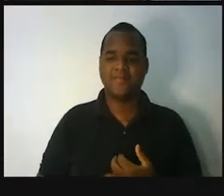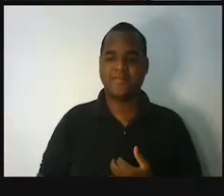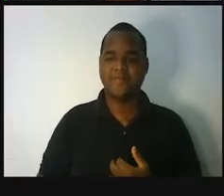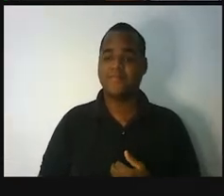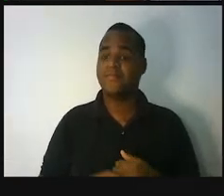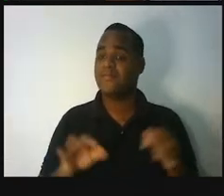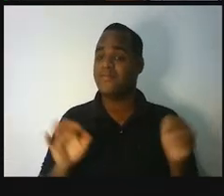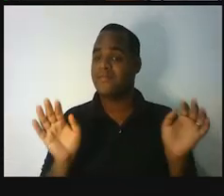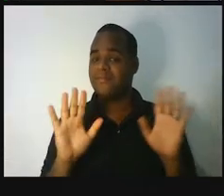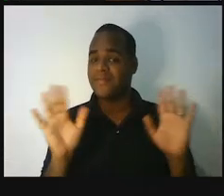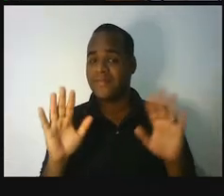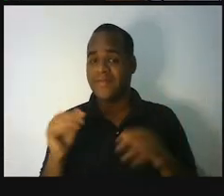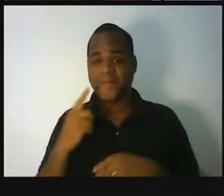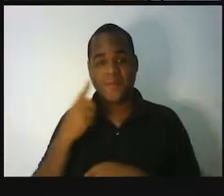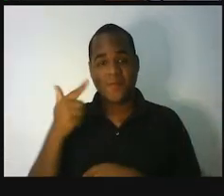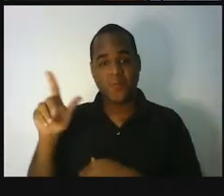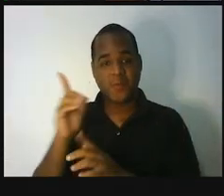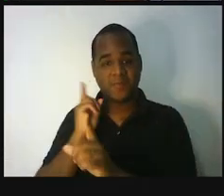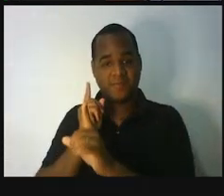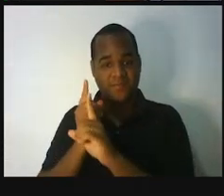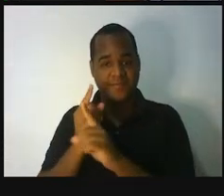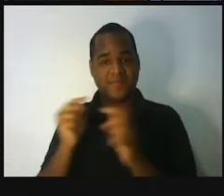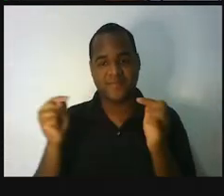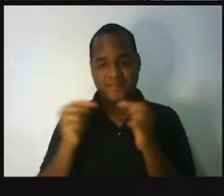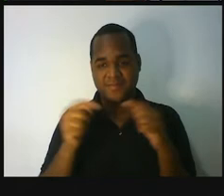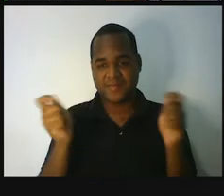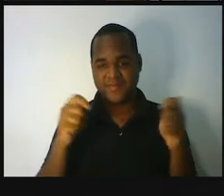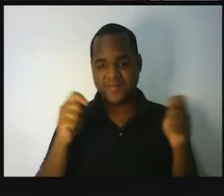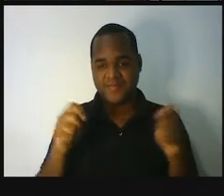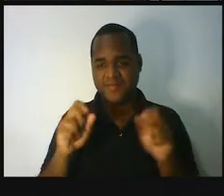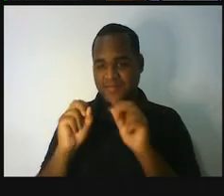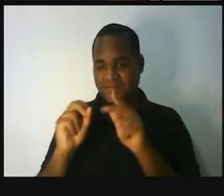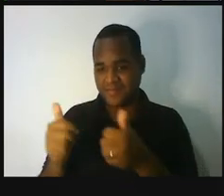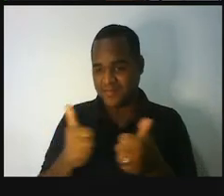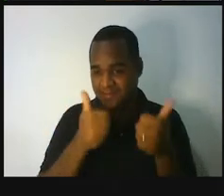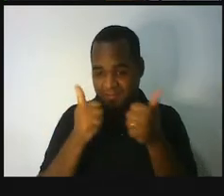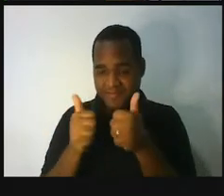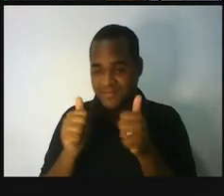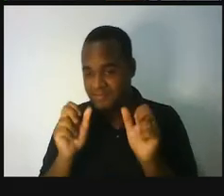despedindo, nos encontramos no próximo episódio. Até mais.